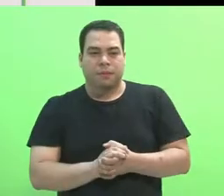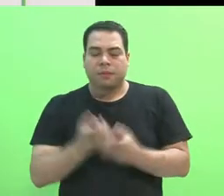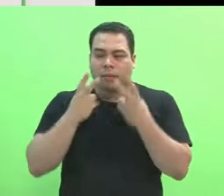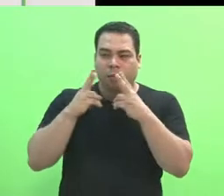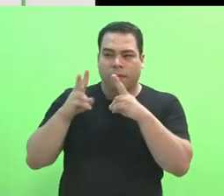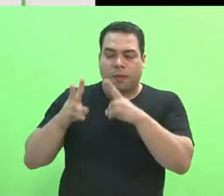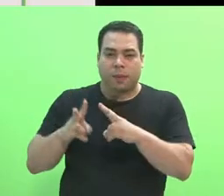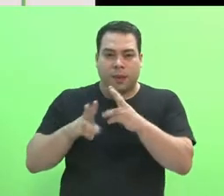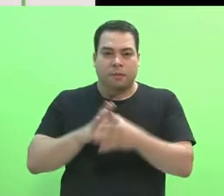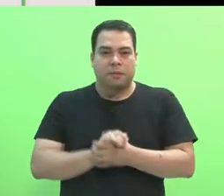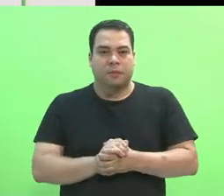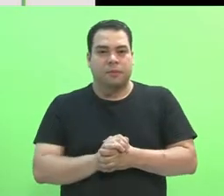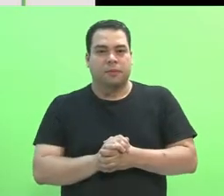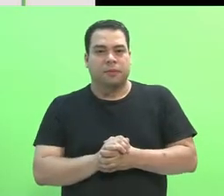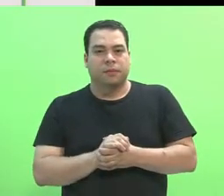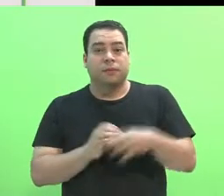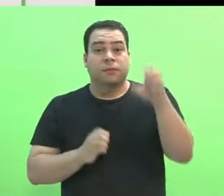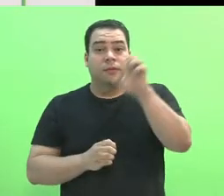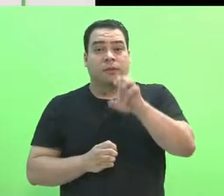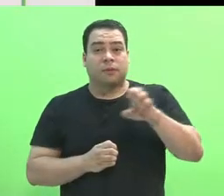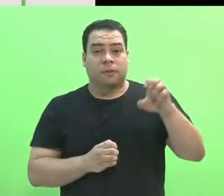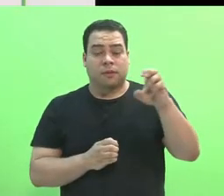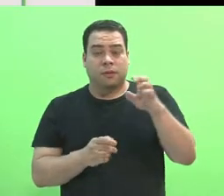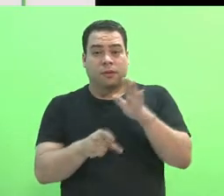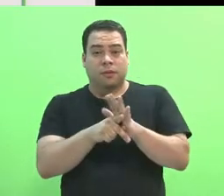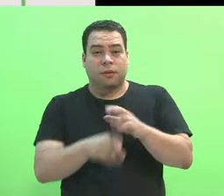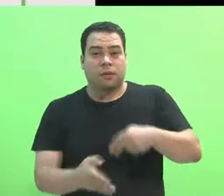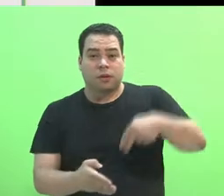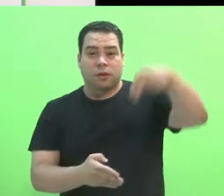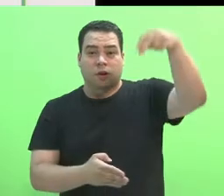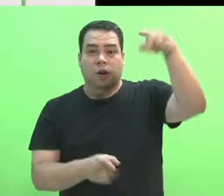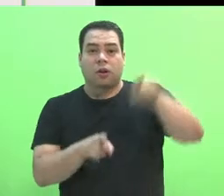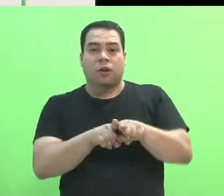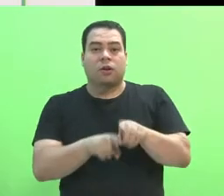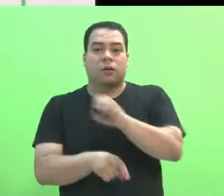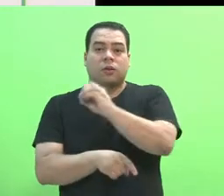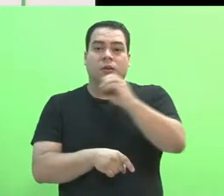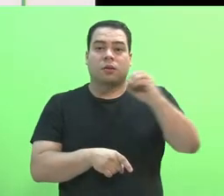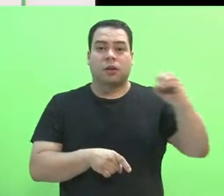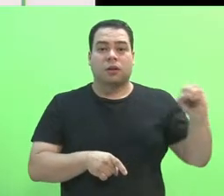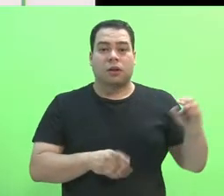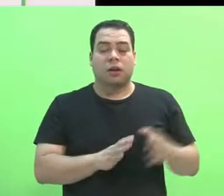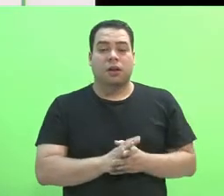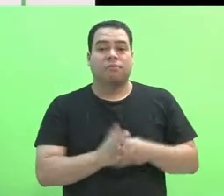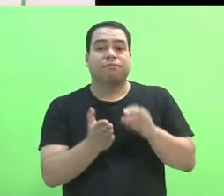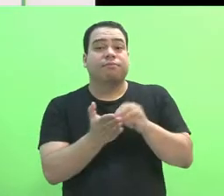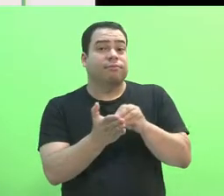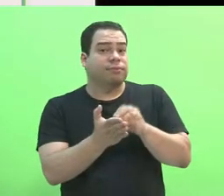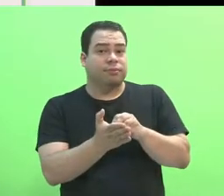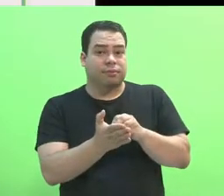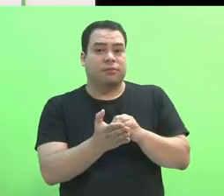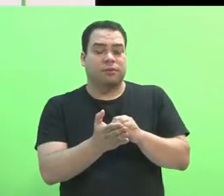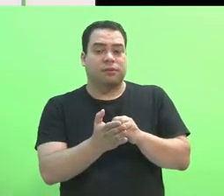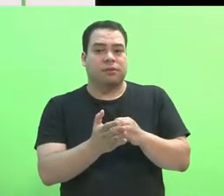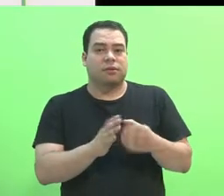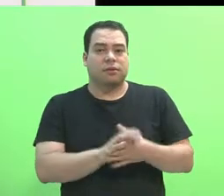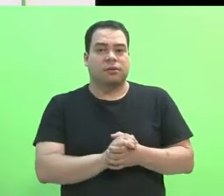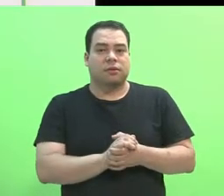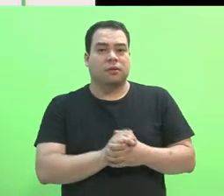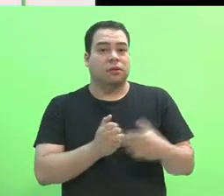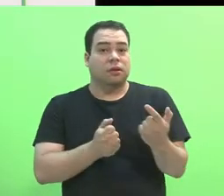verifica-se que os estados localizados nas regiões norte e centro-oeste não tiveram